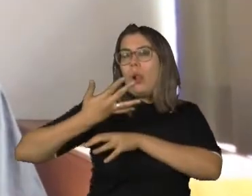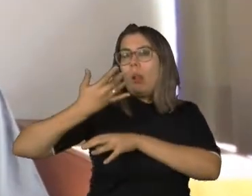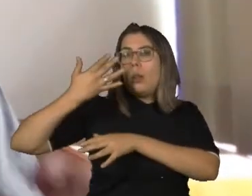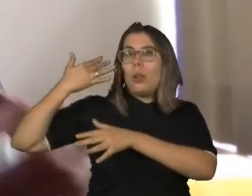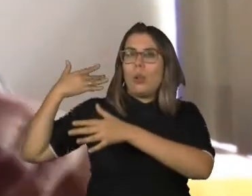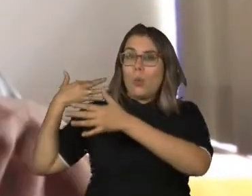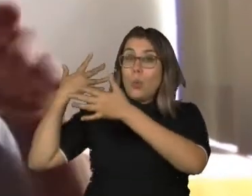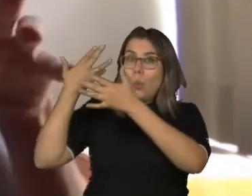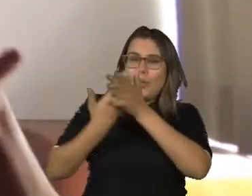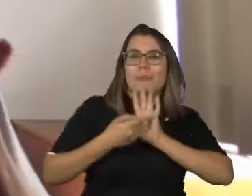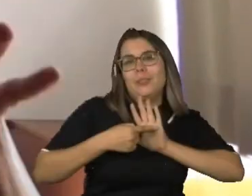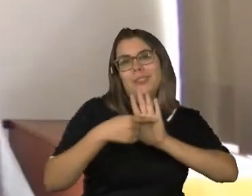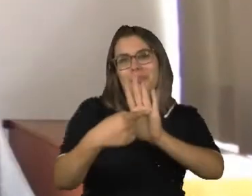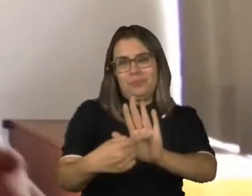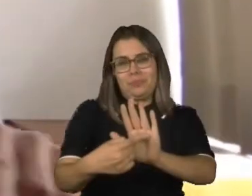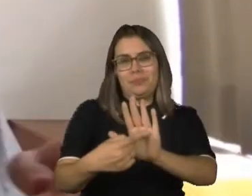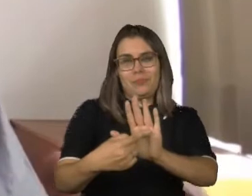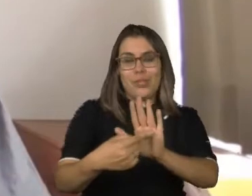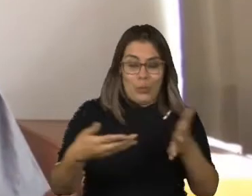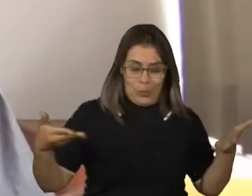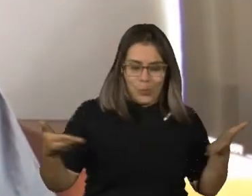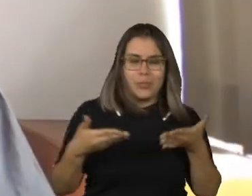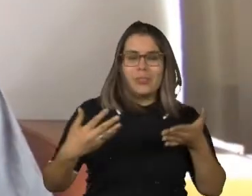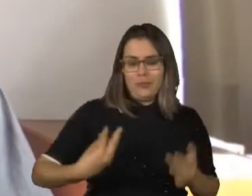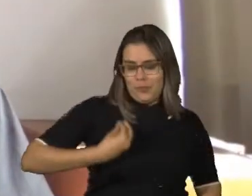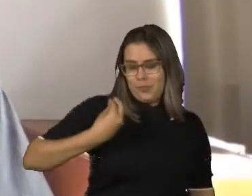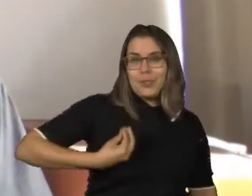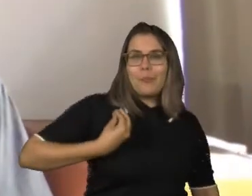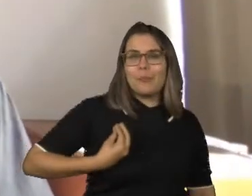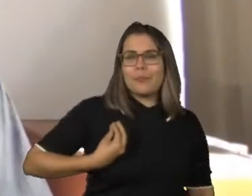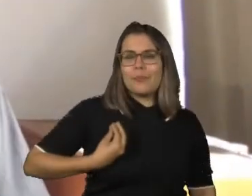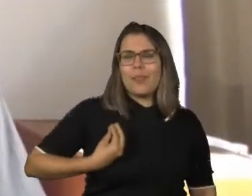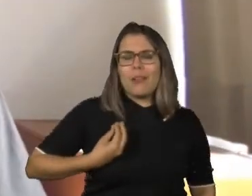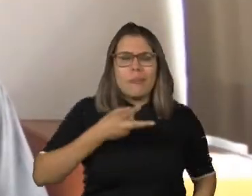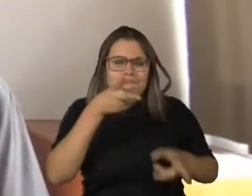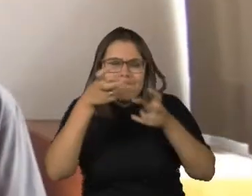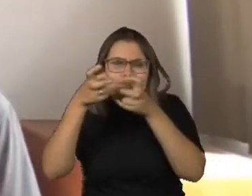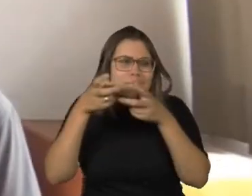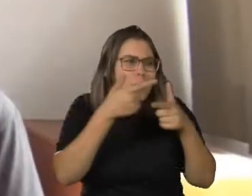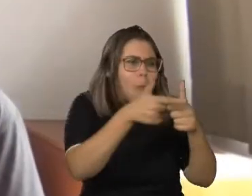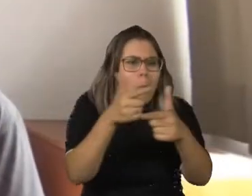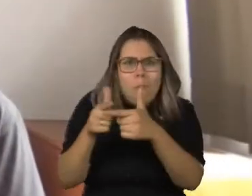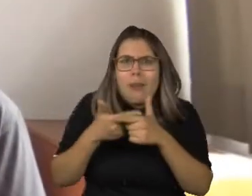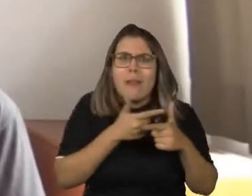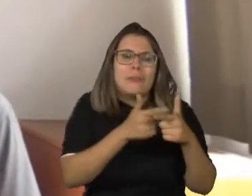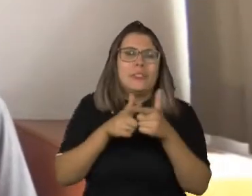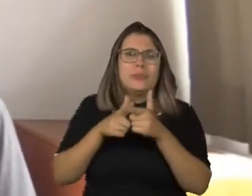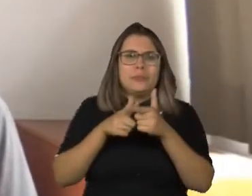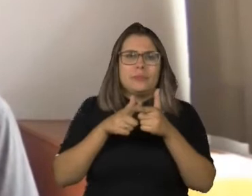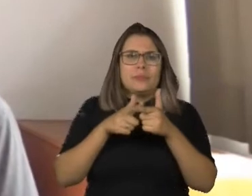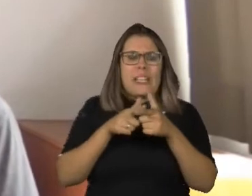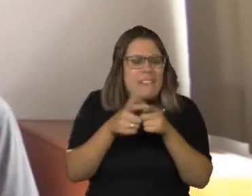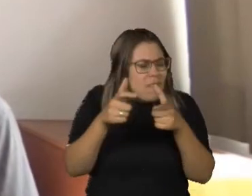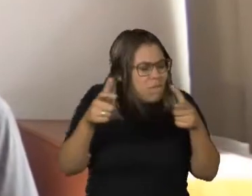vocês. Nos meus primeiros meses de vida, eu tive alguns problemas gástricos. E foi um